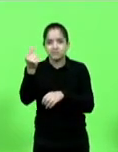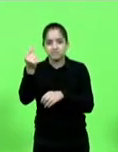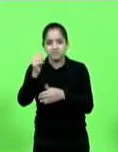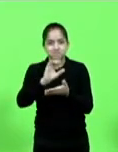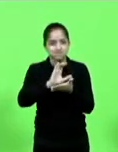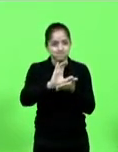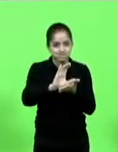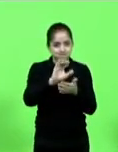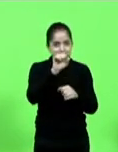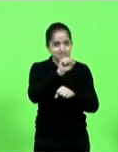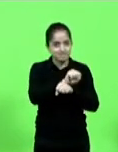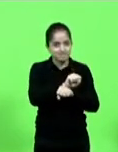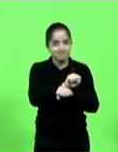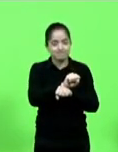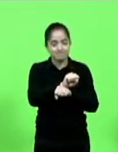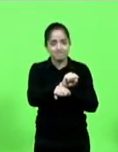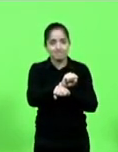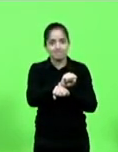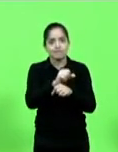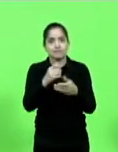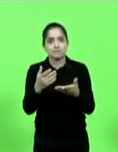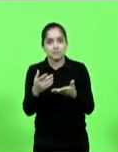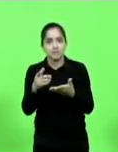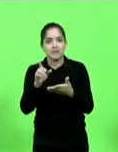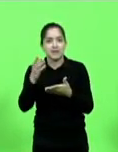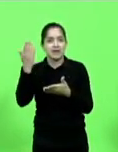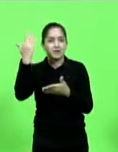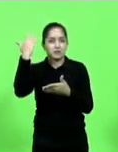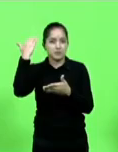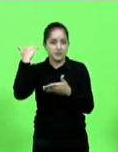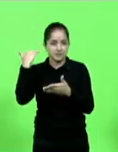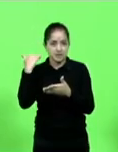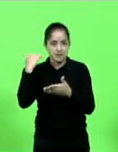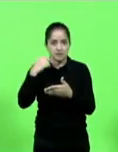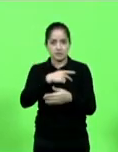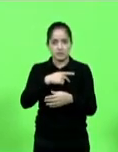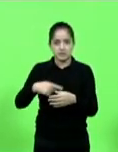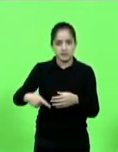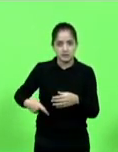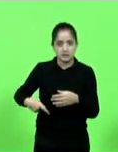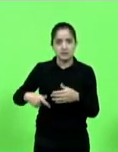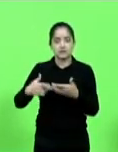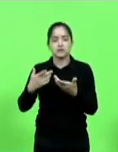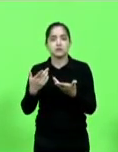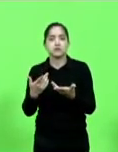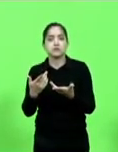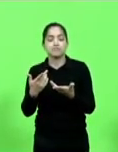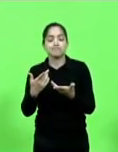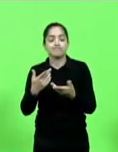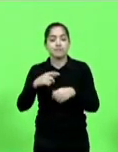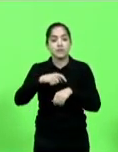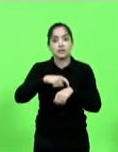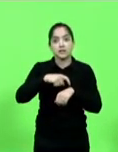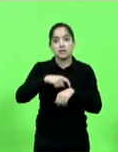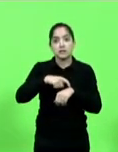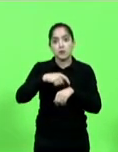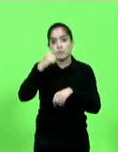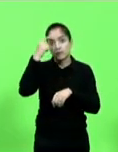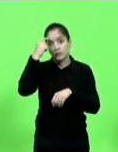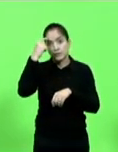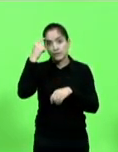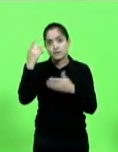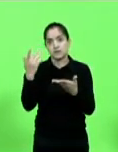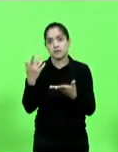bancária do plano Collor e que, naquele momento, eu cheguei à conclusão que eu poderia estar